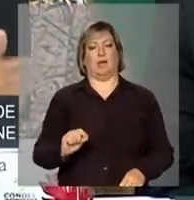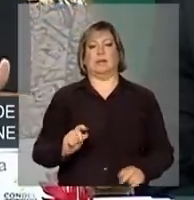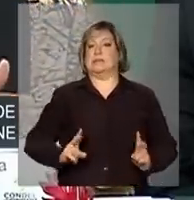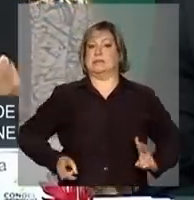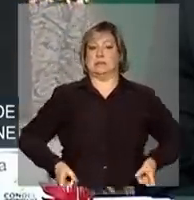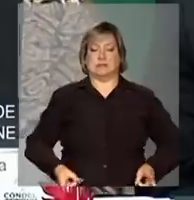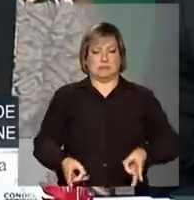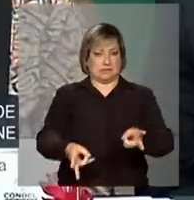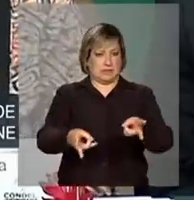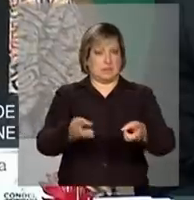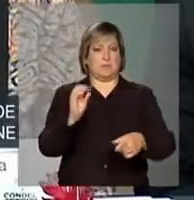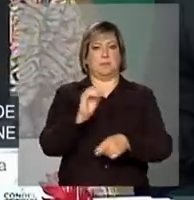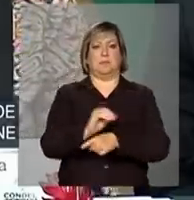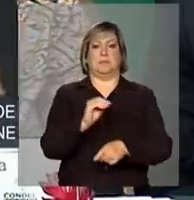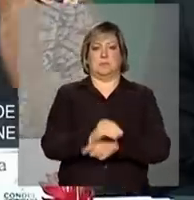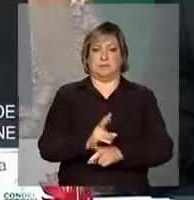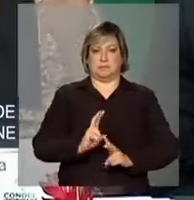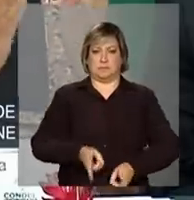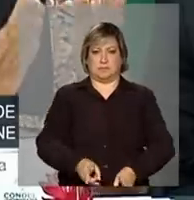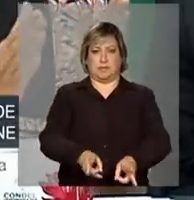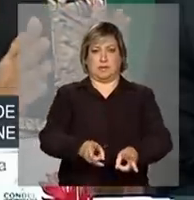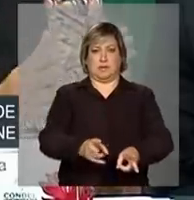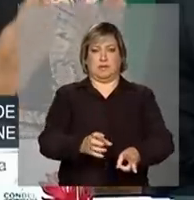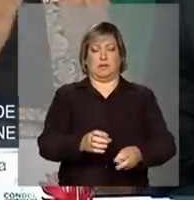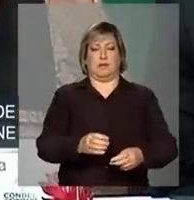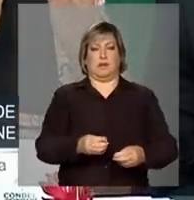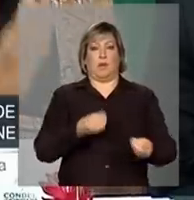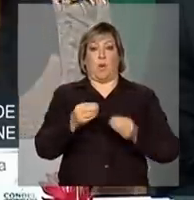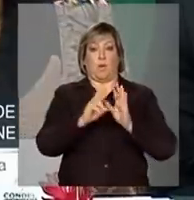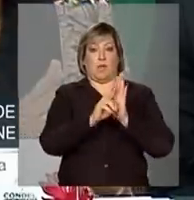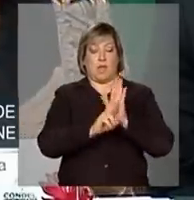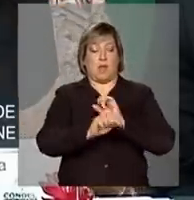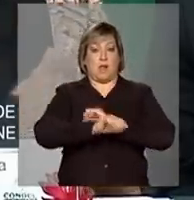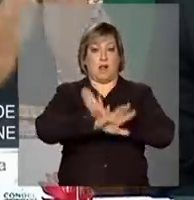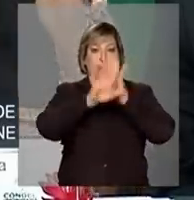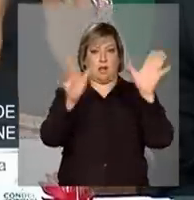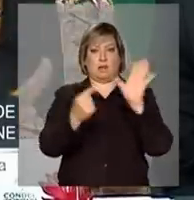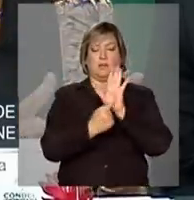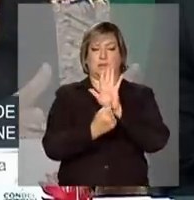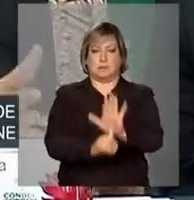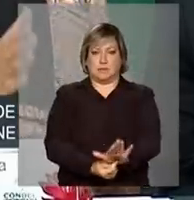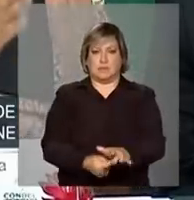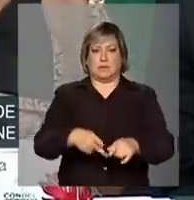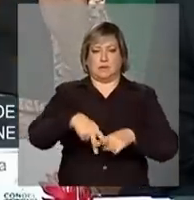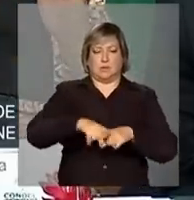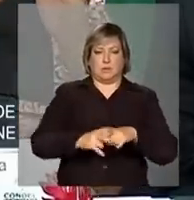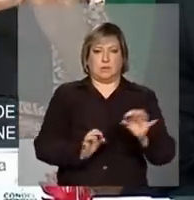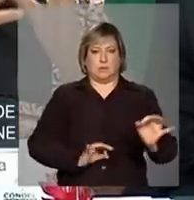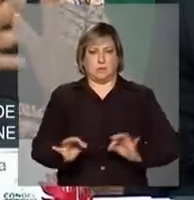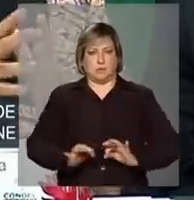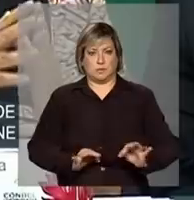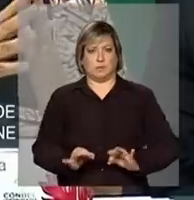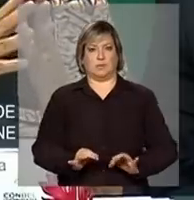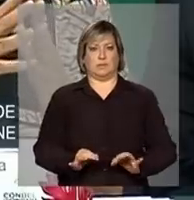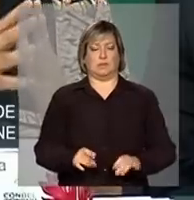mantendo os critérios de transparência, correção e